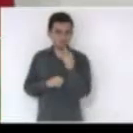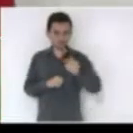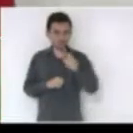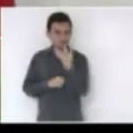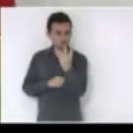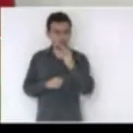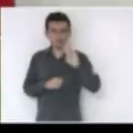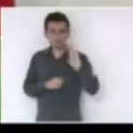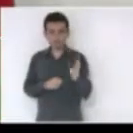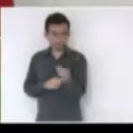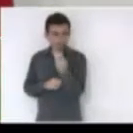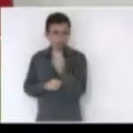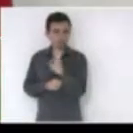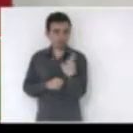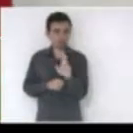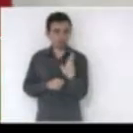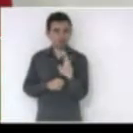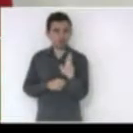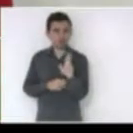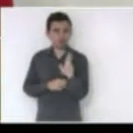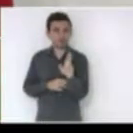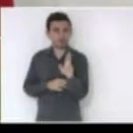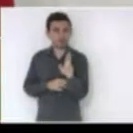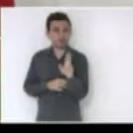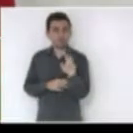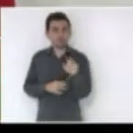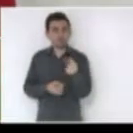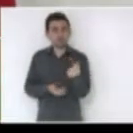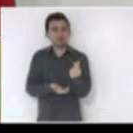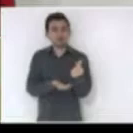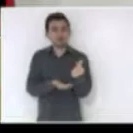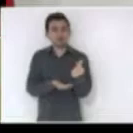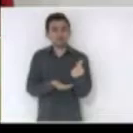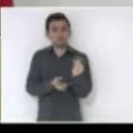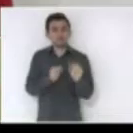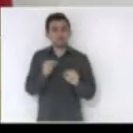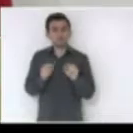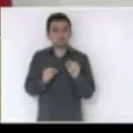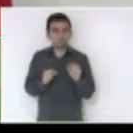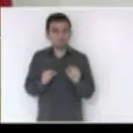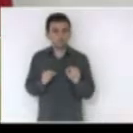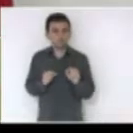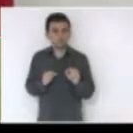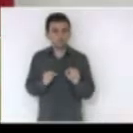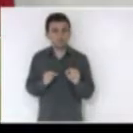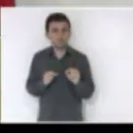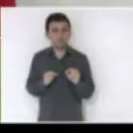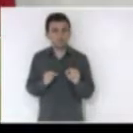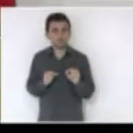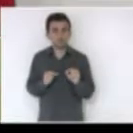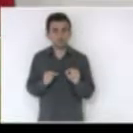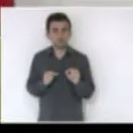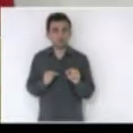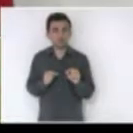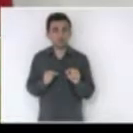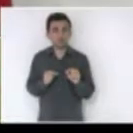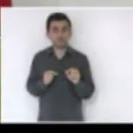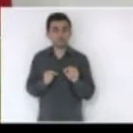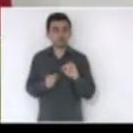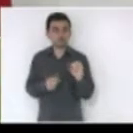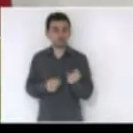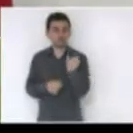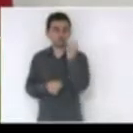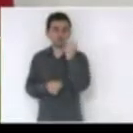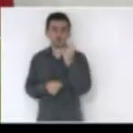bilhão de reais é um recurso com juros